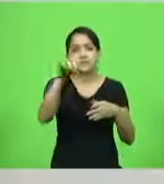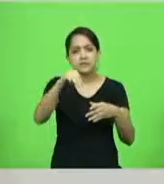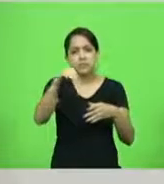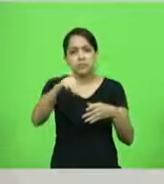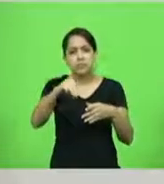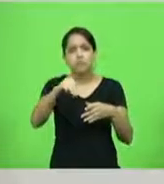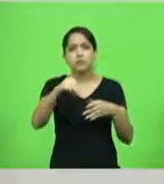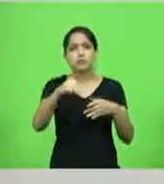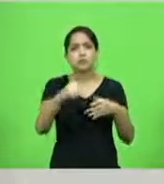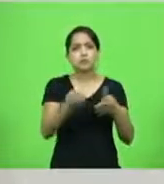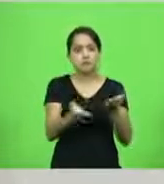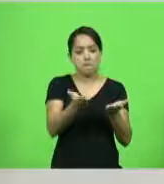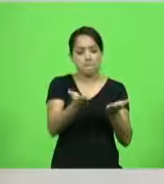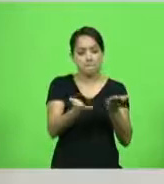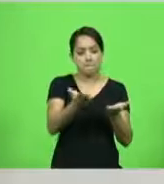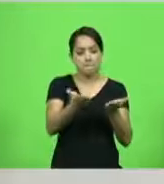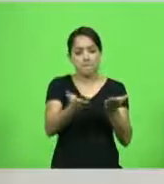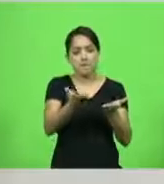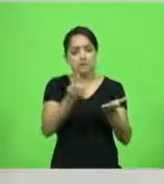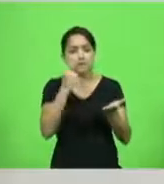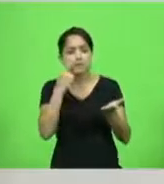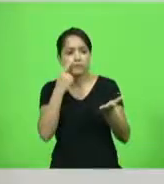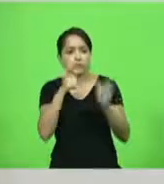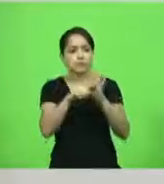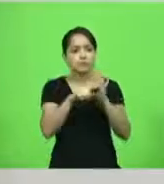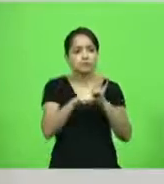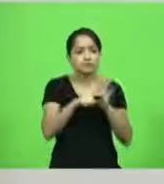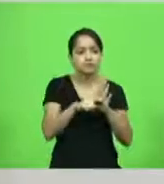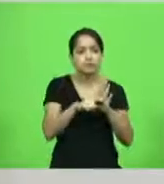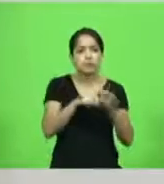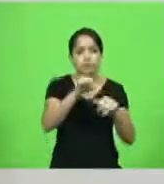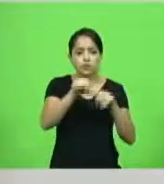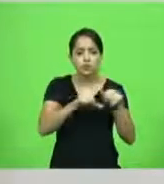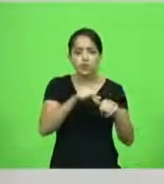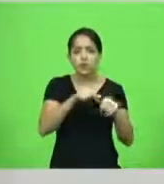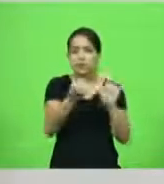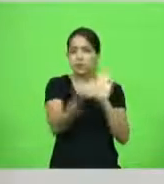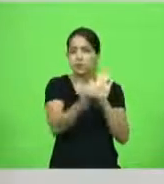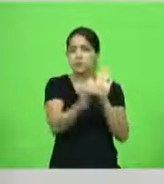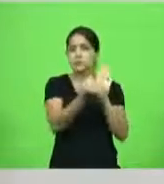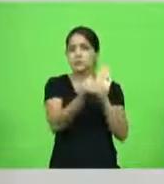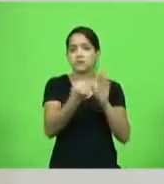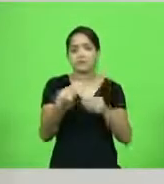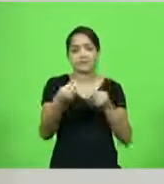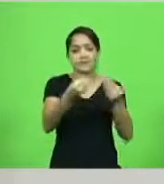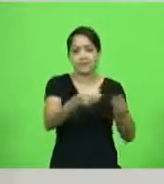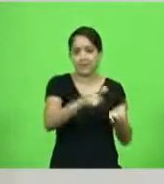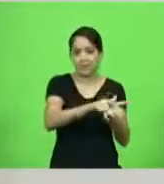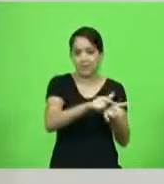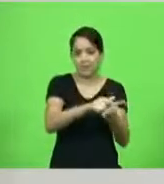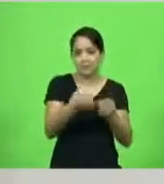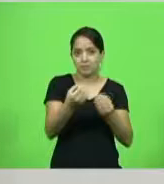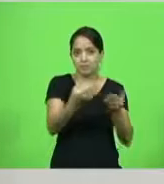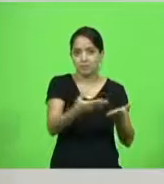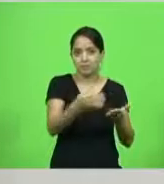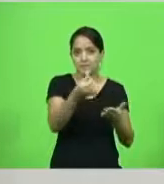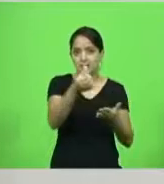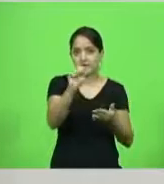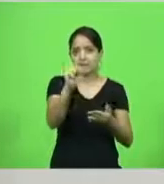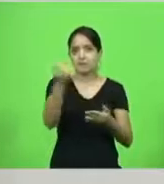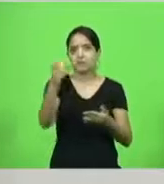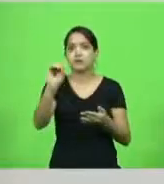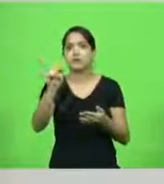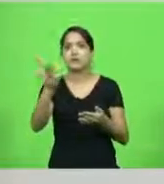cima de cada balança, fizeram a aferição, trocaram o selinho e entregaram uma folhinha para ele, 680 reais.